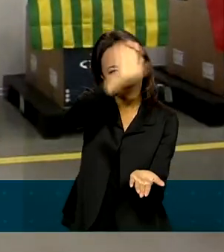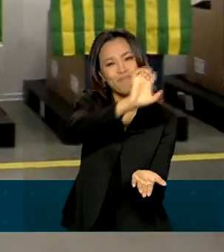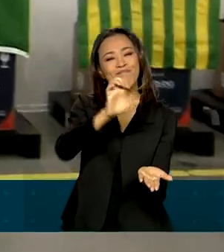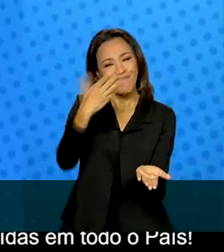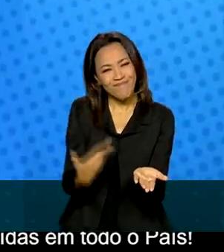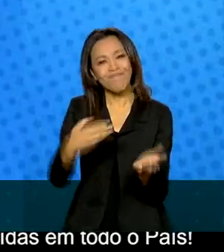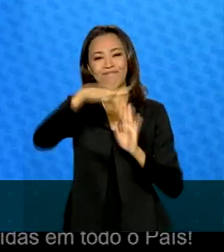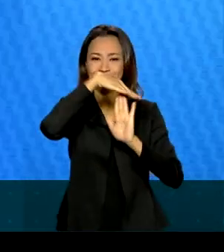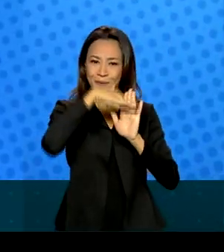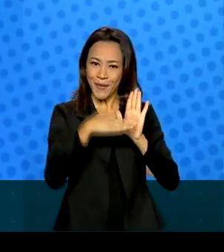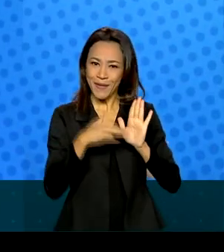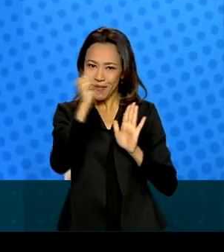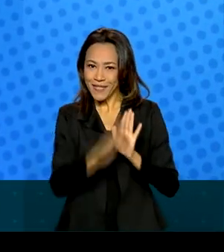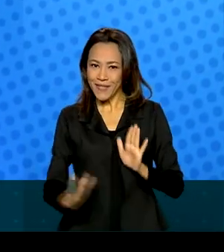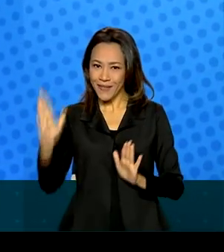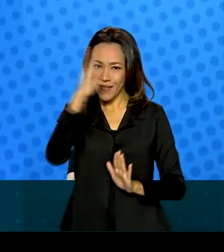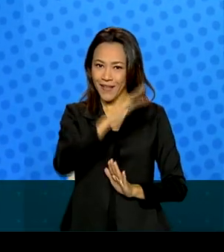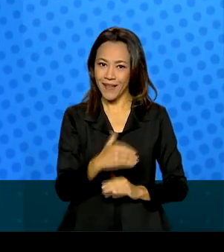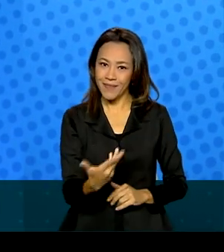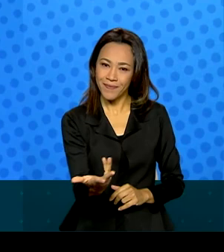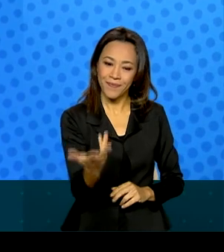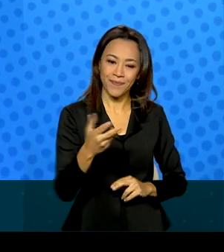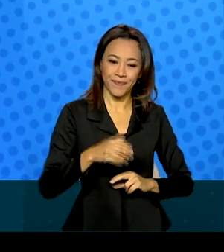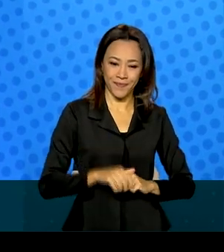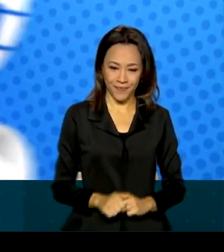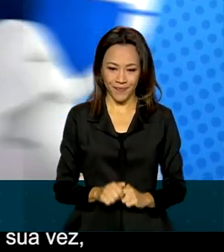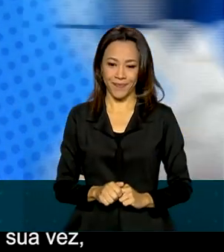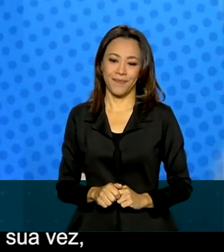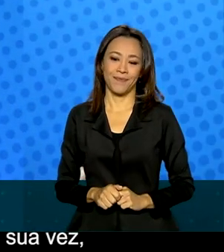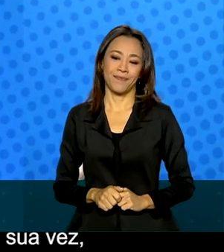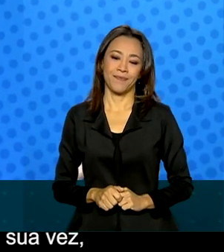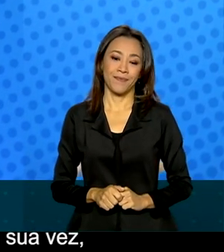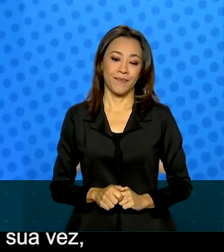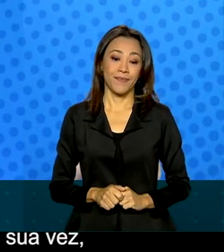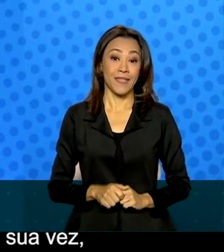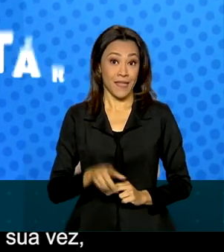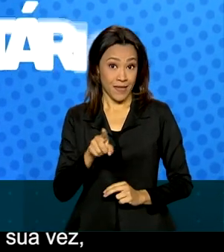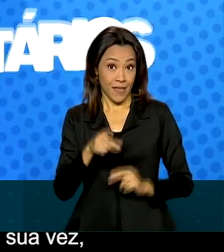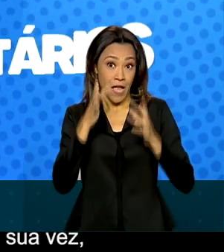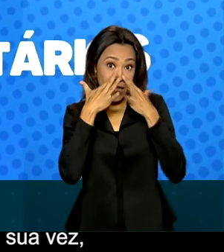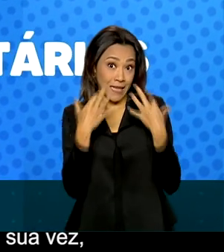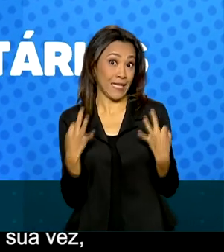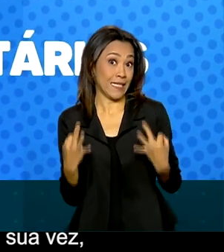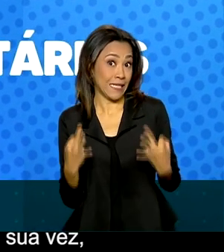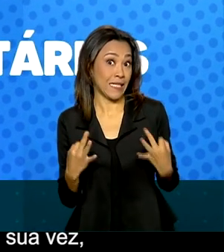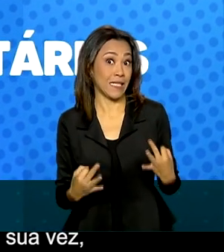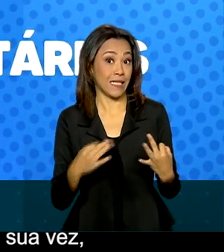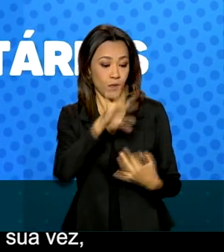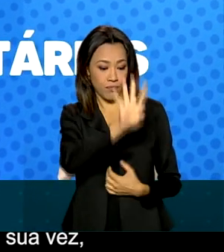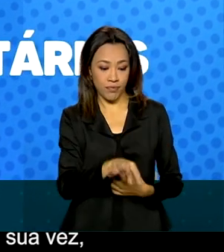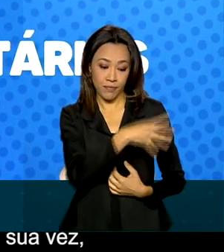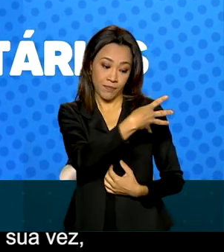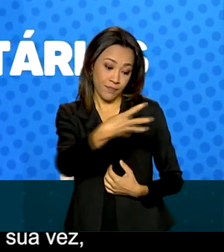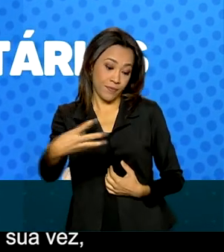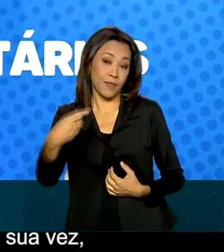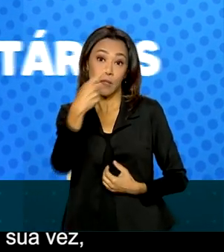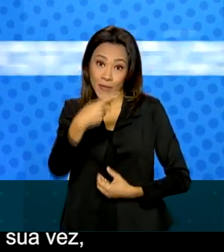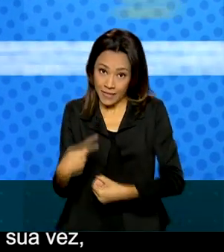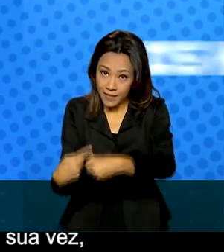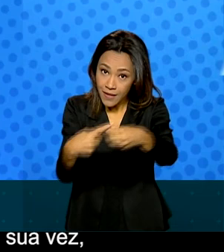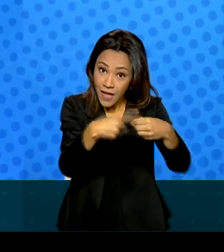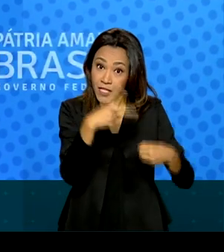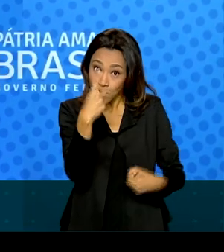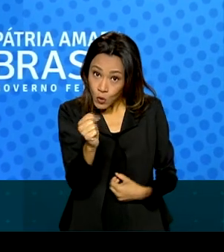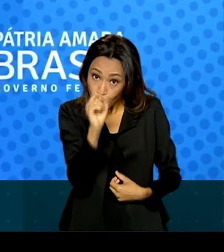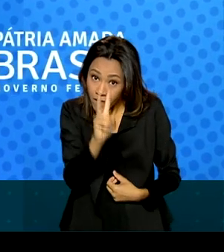Nacional de Imunizações. ritmo da vacinação está acelerando. Por isso, fique de olho no calendário da sua cidade e, se for